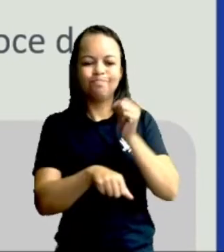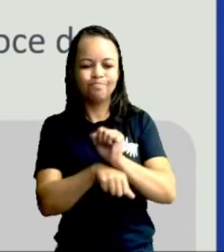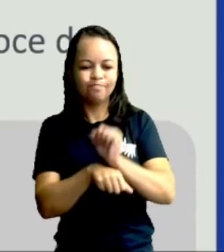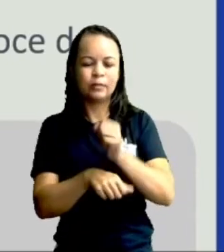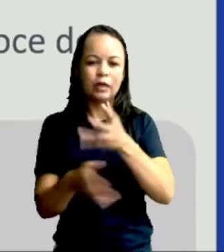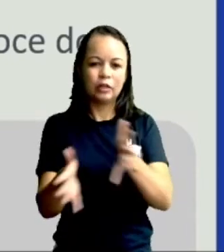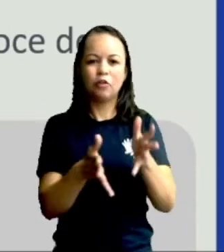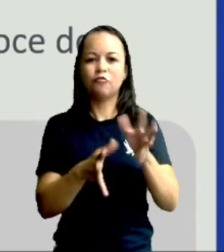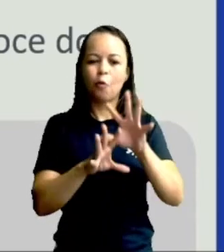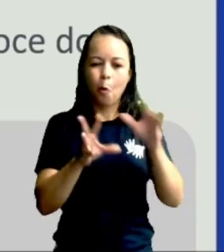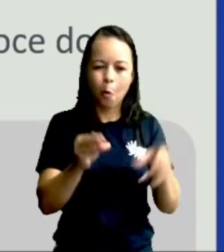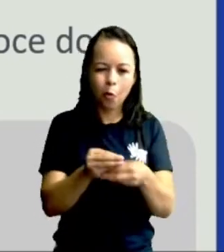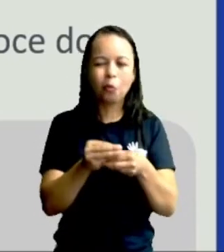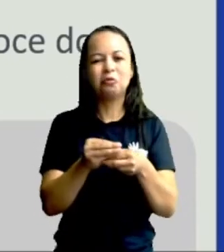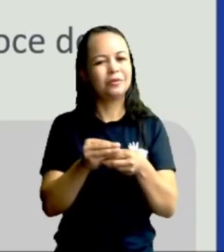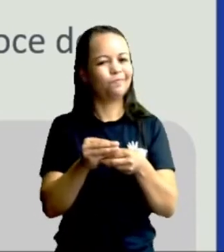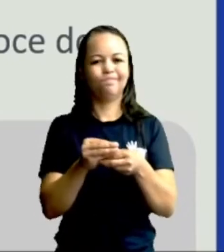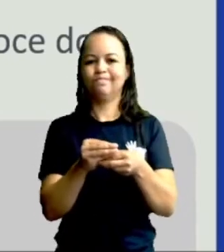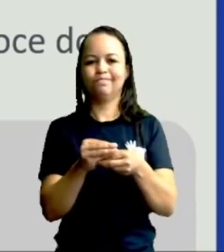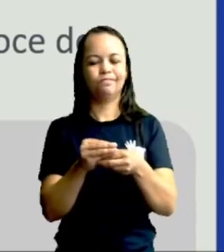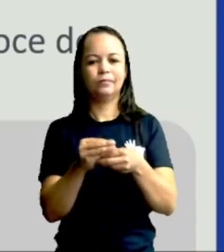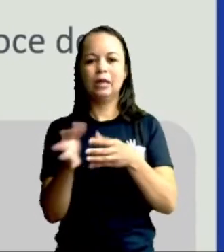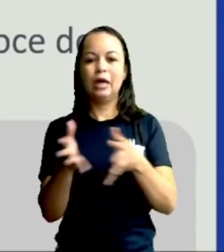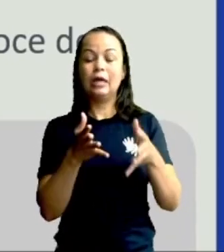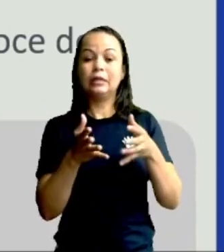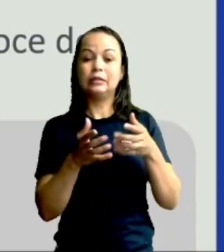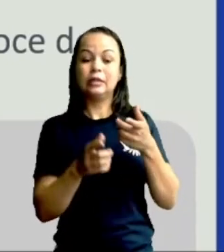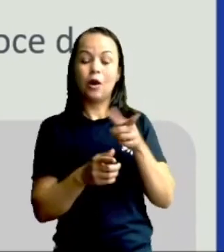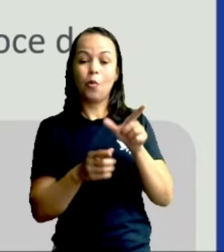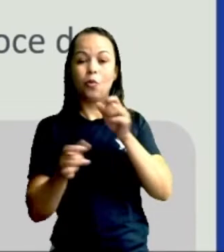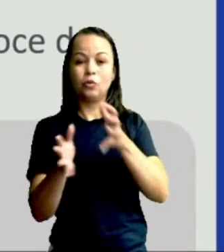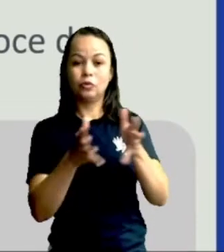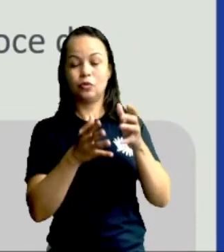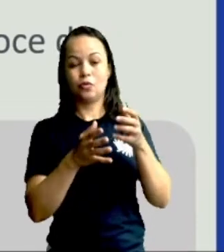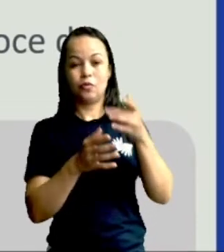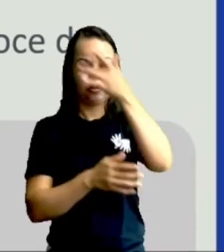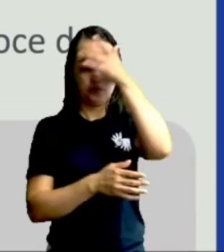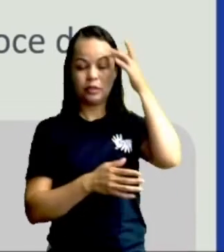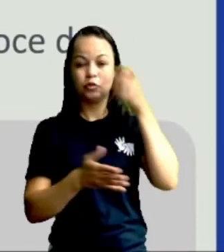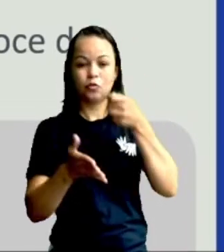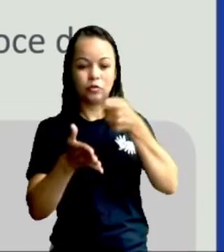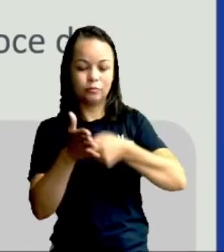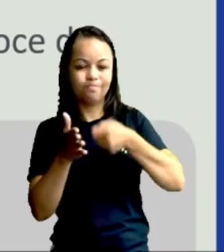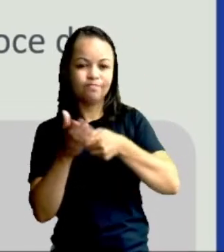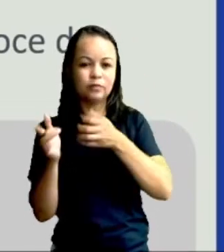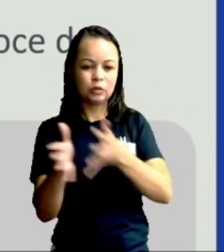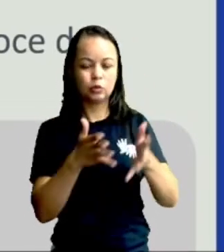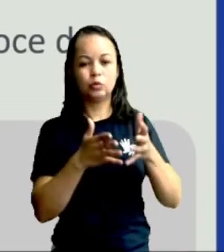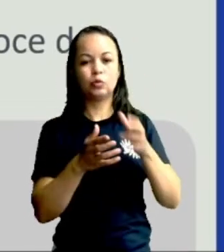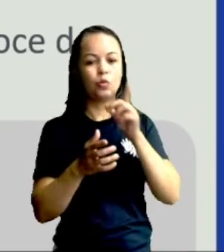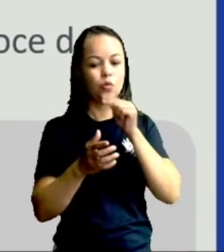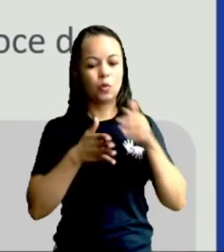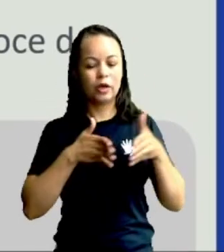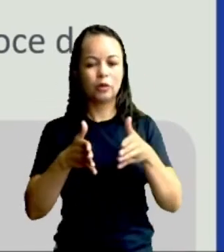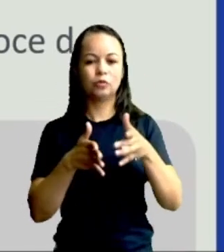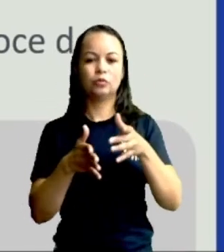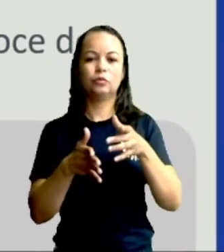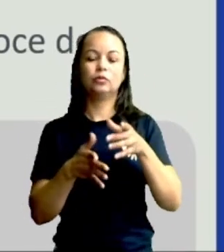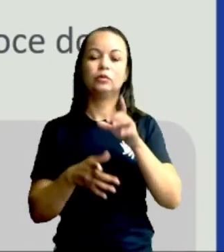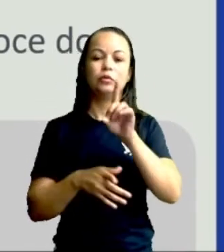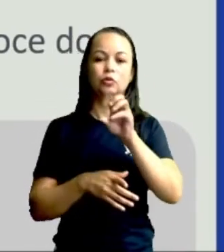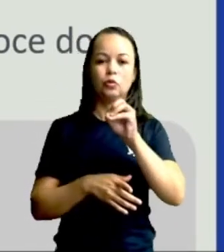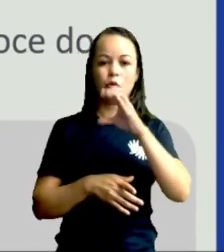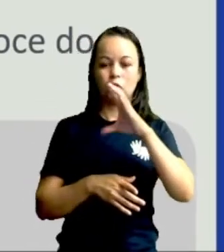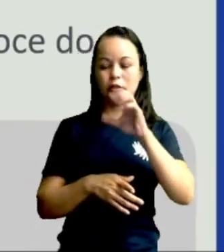foi concluída de acordo com a procura, procuradores integrantes da Força Tarefa do Rio Doce, do Ministério Público